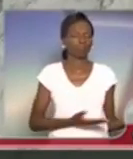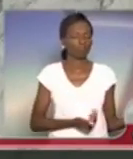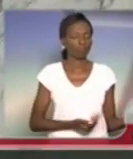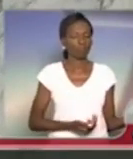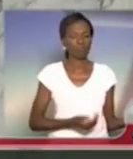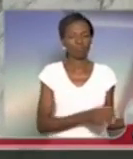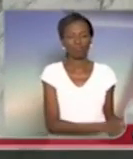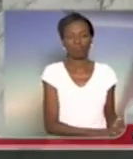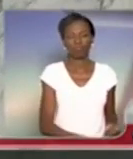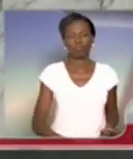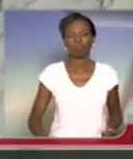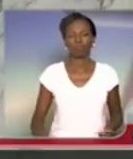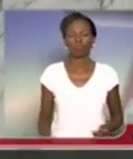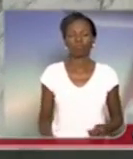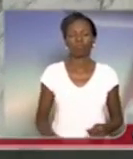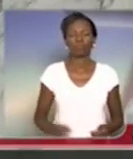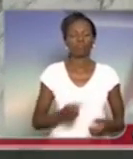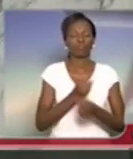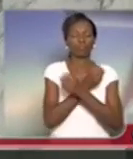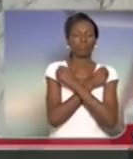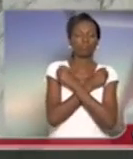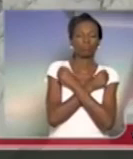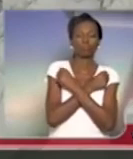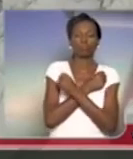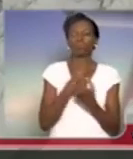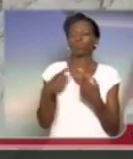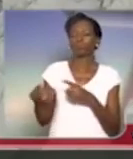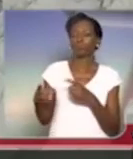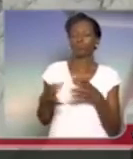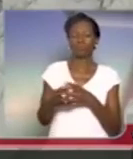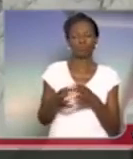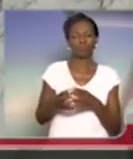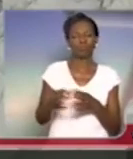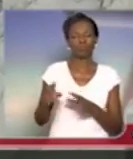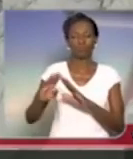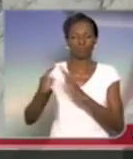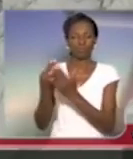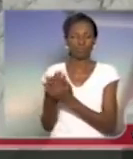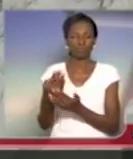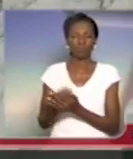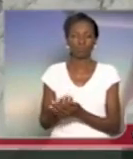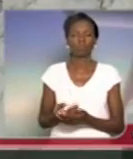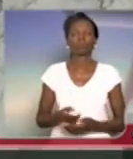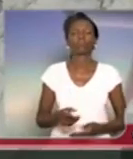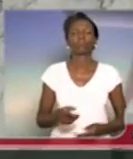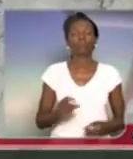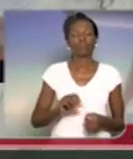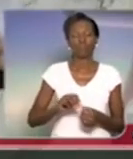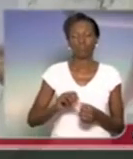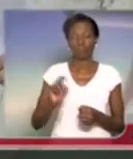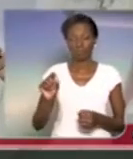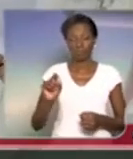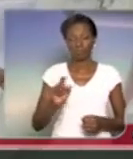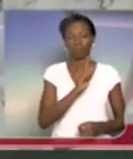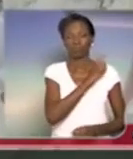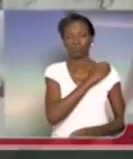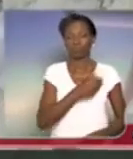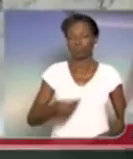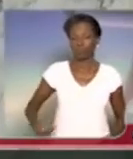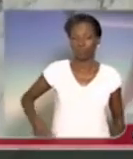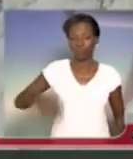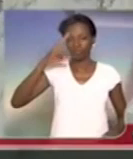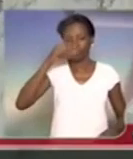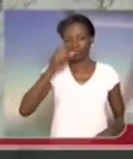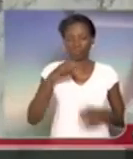adolescentes, contra o magistério e contra a comunidade escolar, vem sendo praticado pelo governador Alckmin, nada, a Assembleia